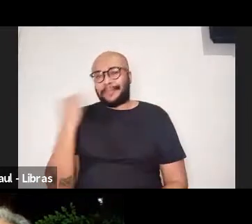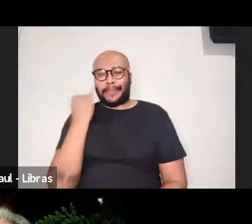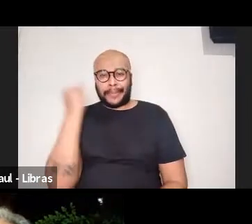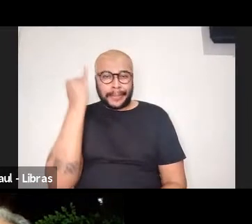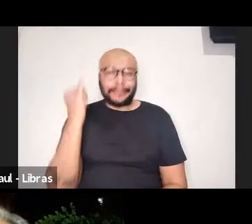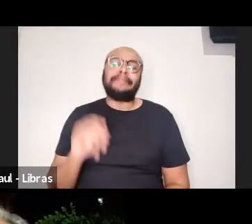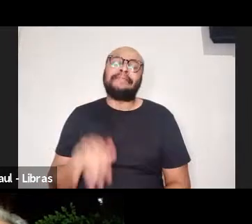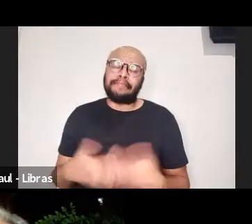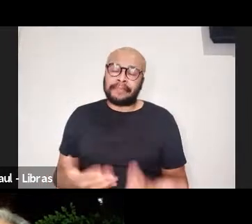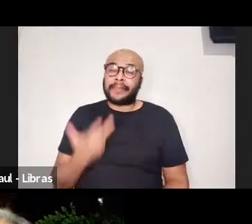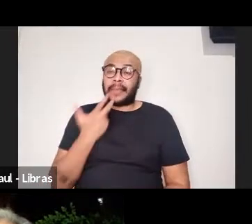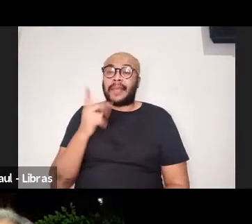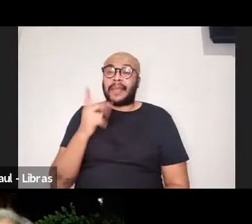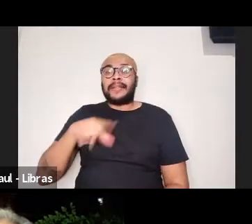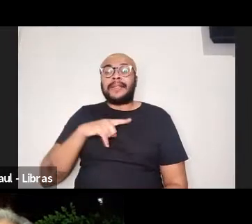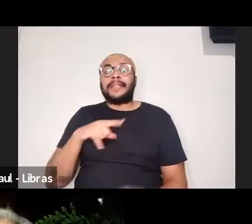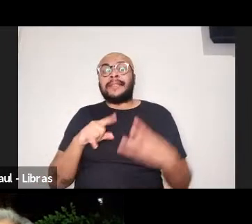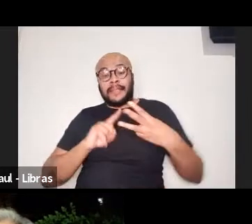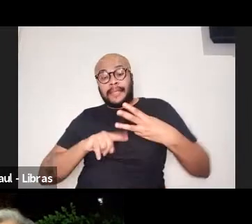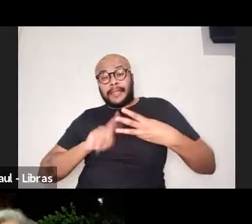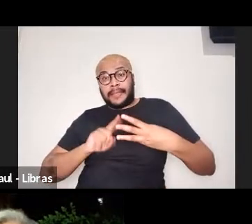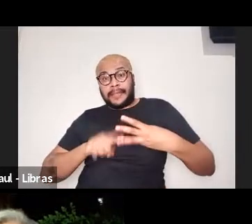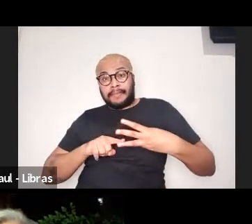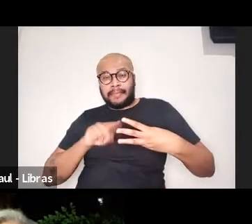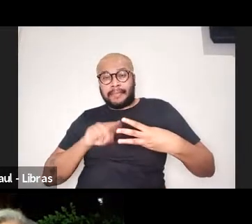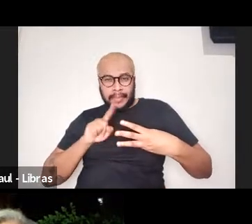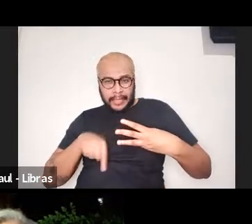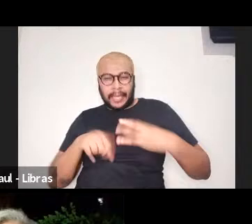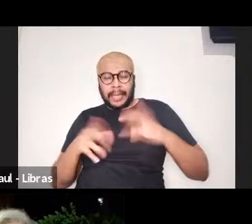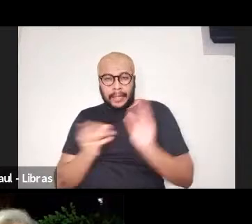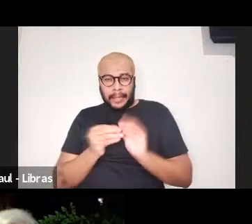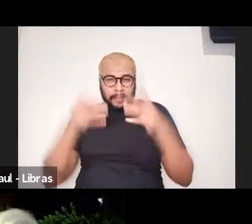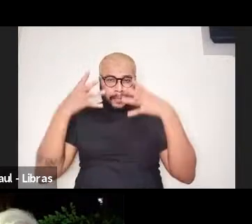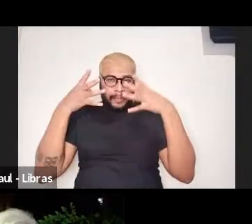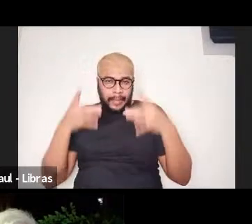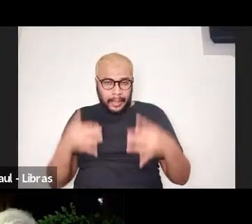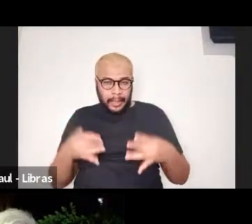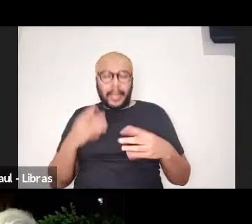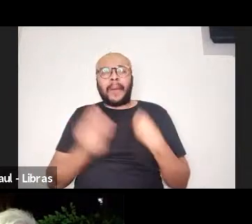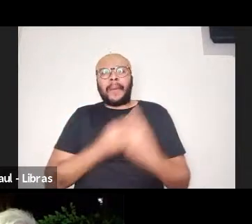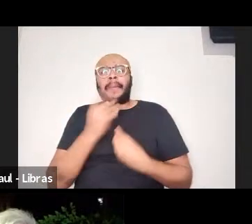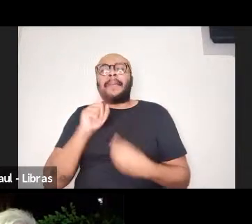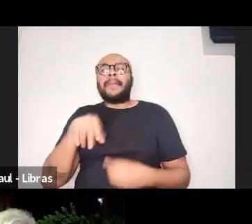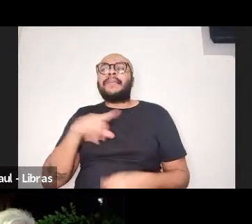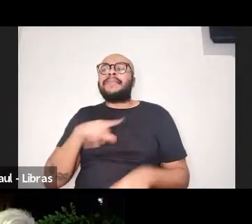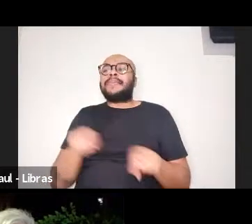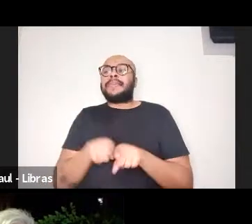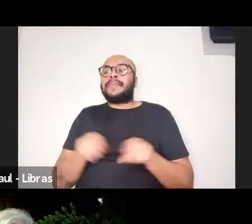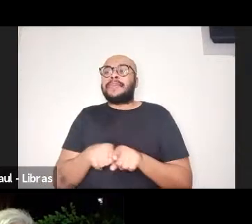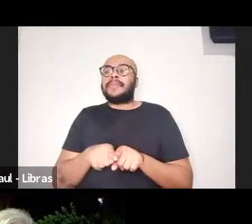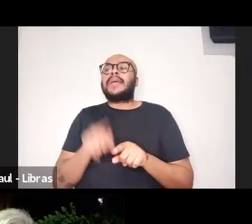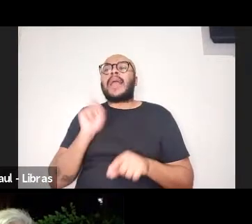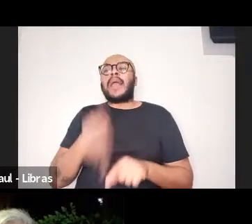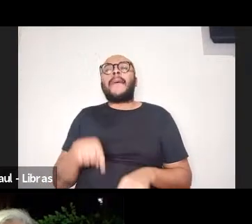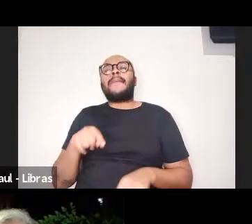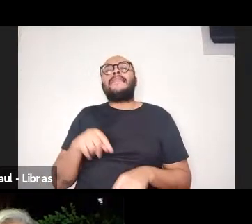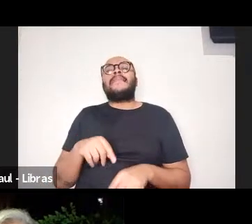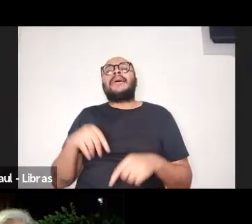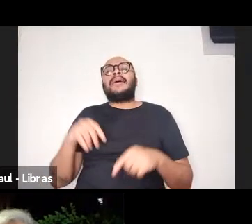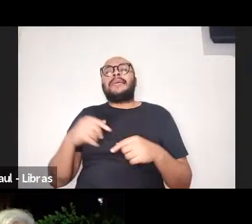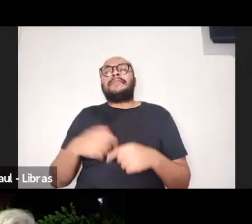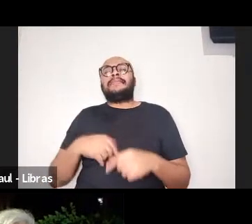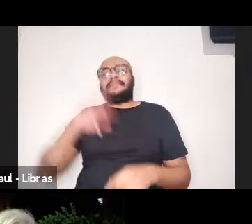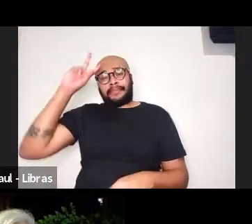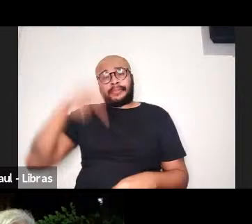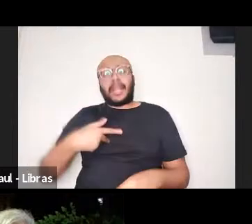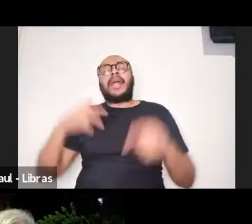ao falar dessa terceira dimensão da resenha, que ela se constitui como uma metareflexão, porque é